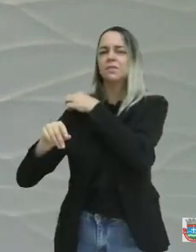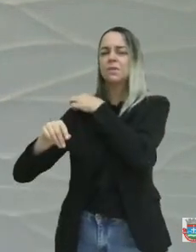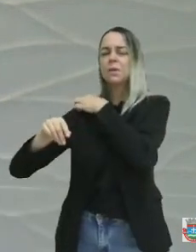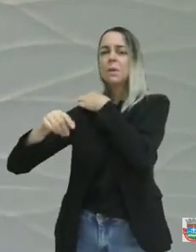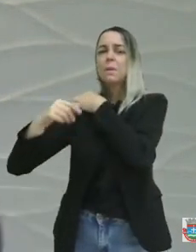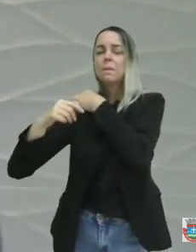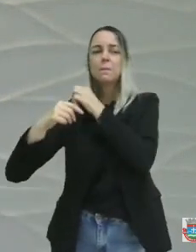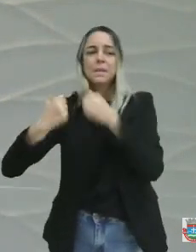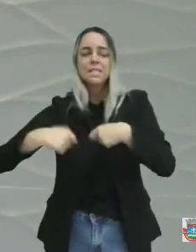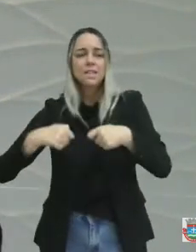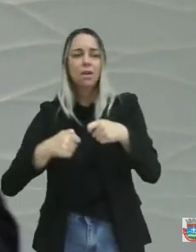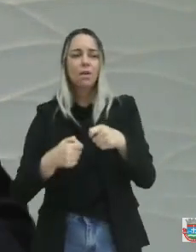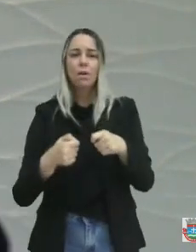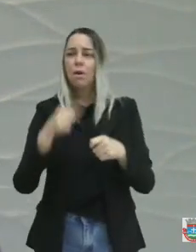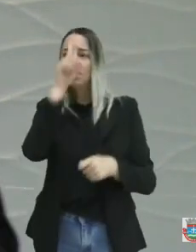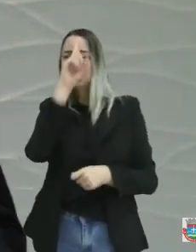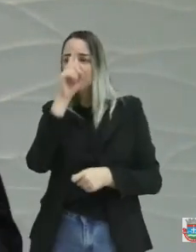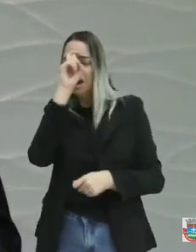fora de São Bento.